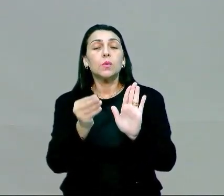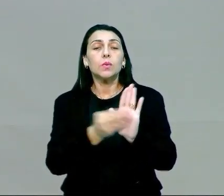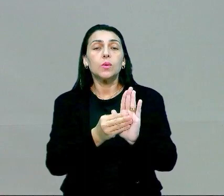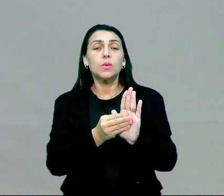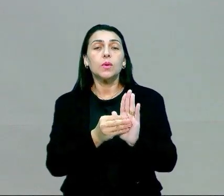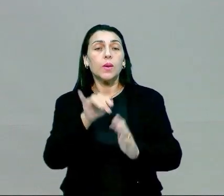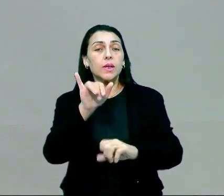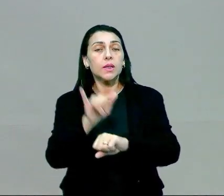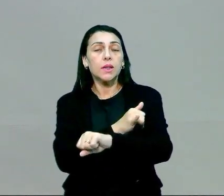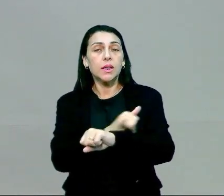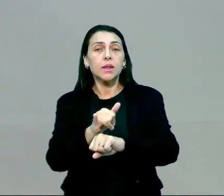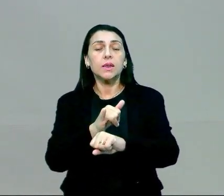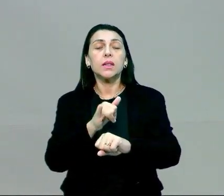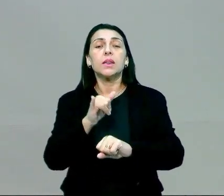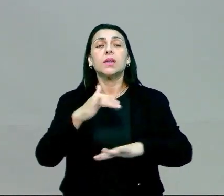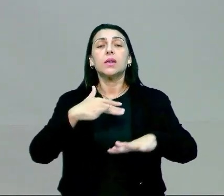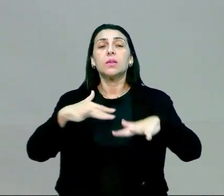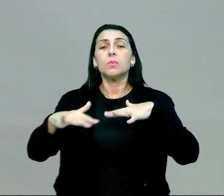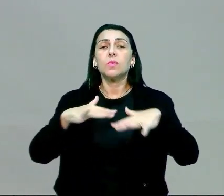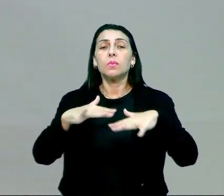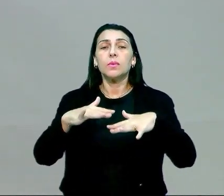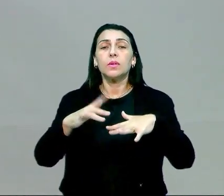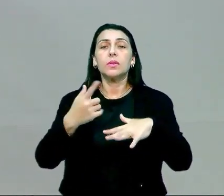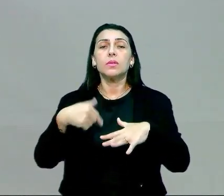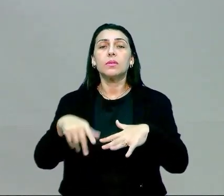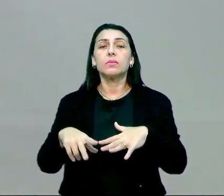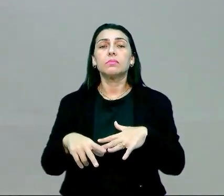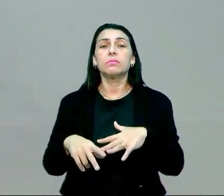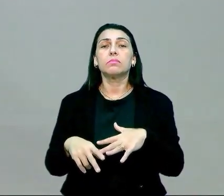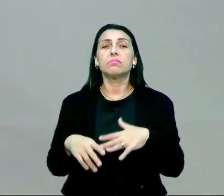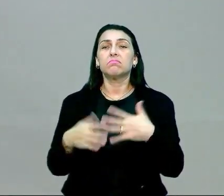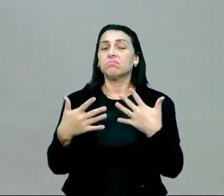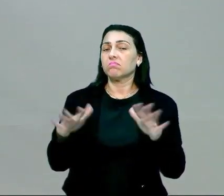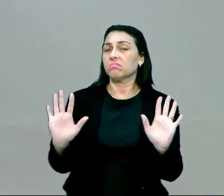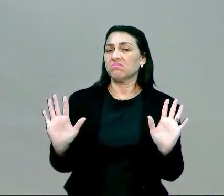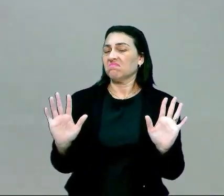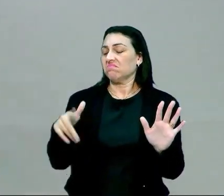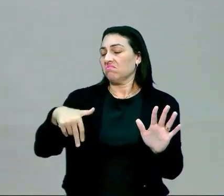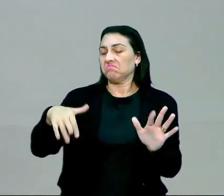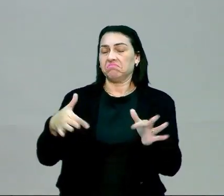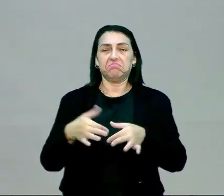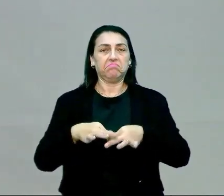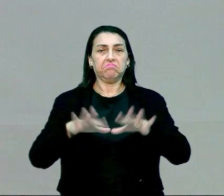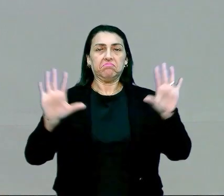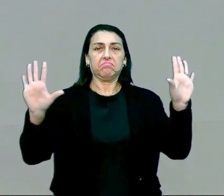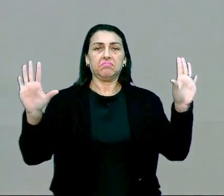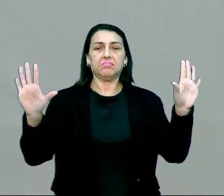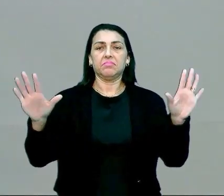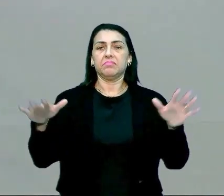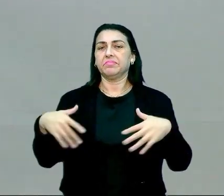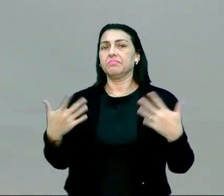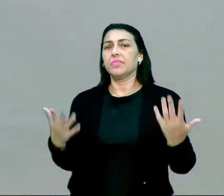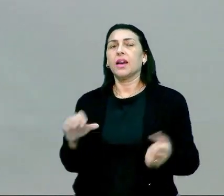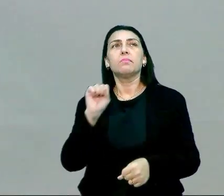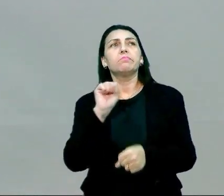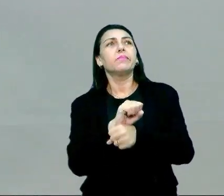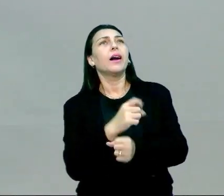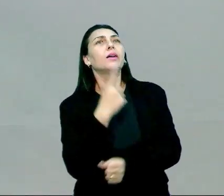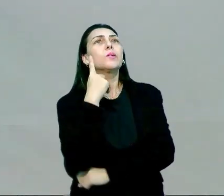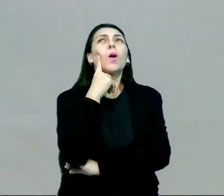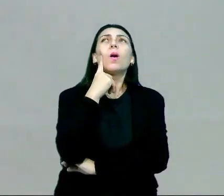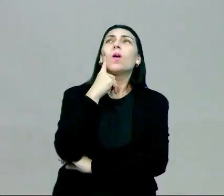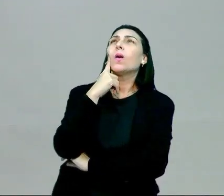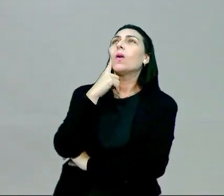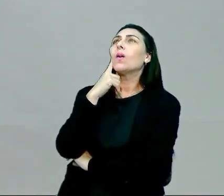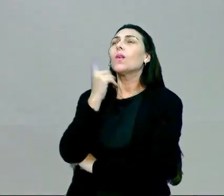estratégia de movimento, em vez de eu ir andando com passos indeterminados, ah, eu vou assim, paro, olho